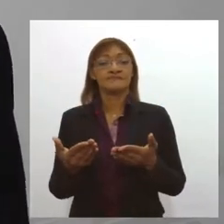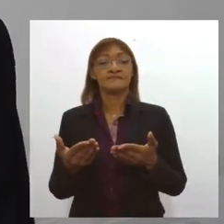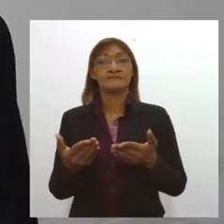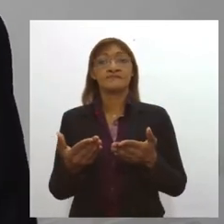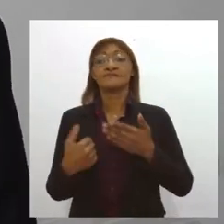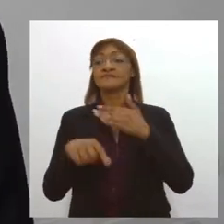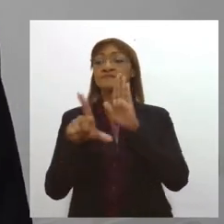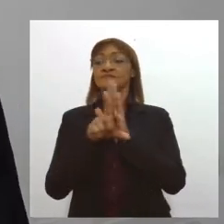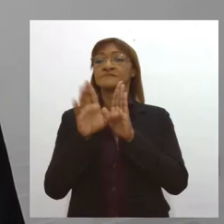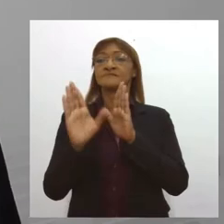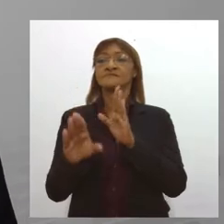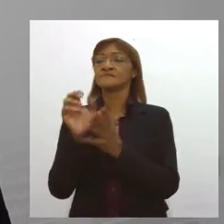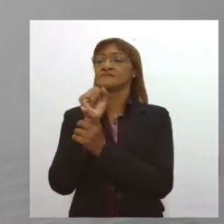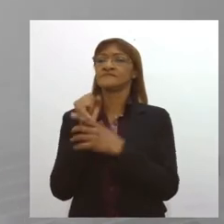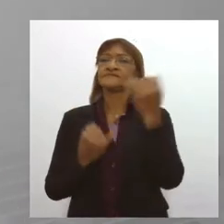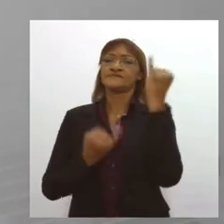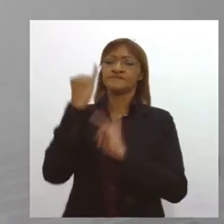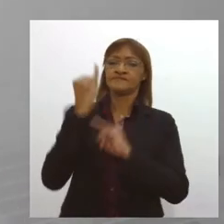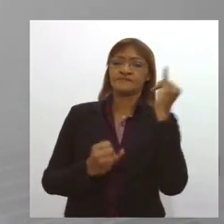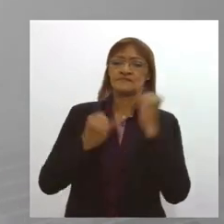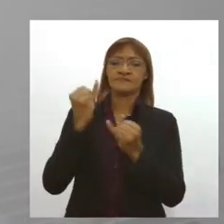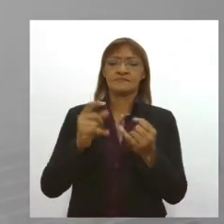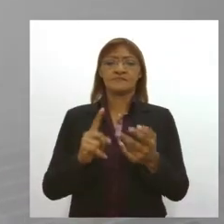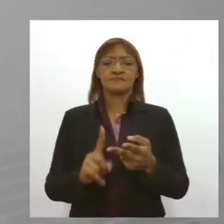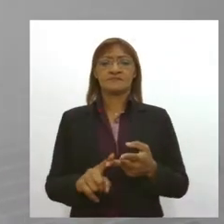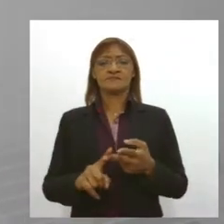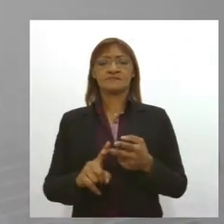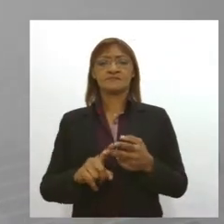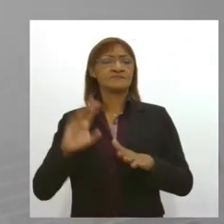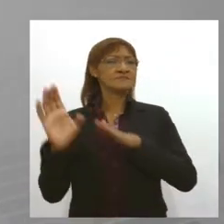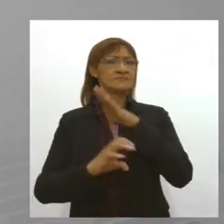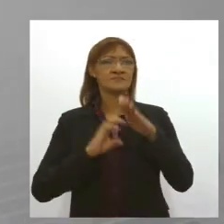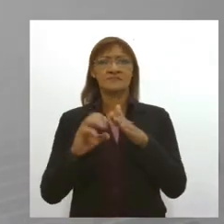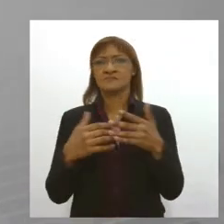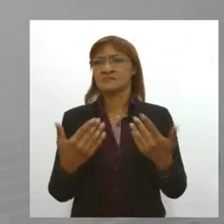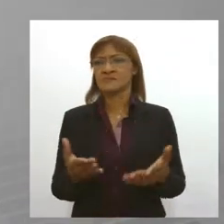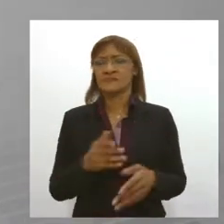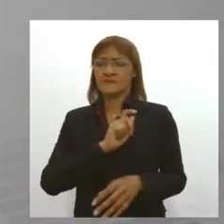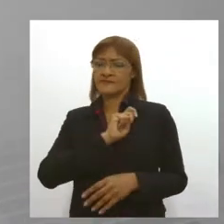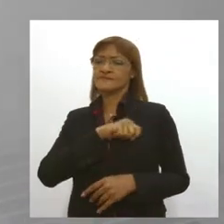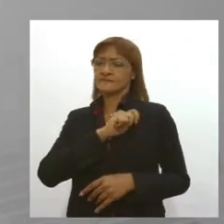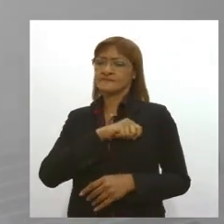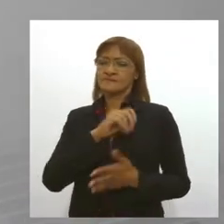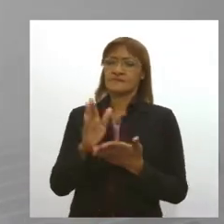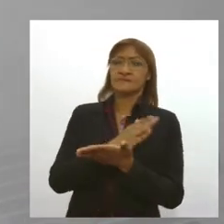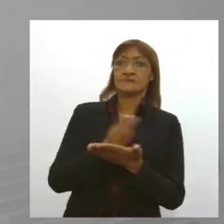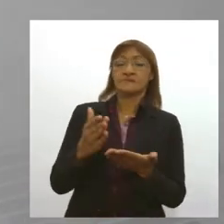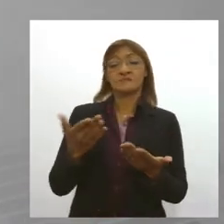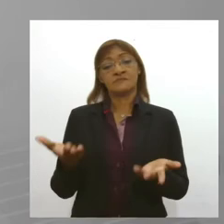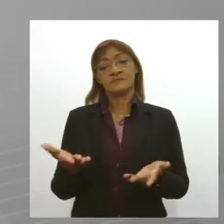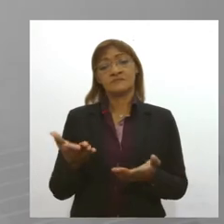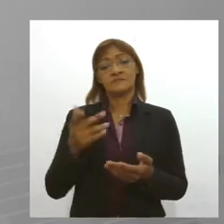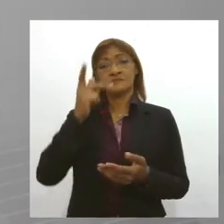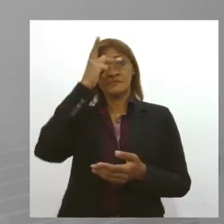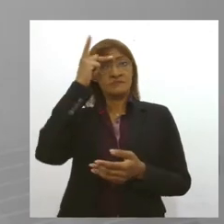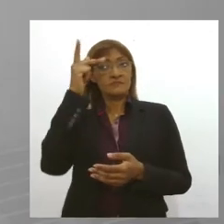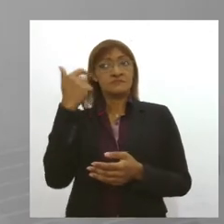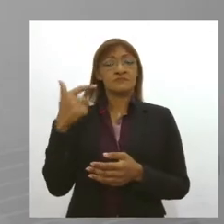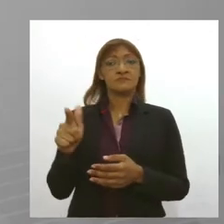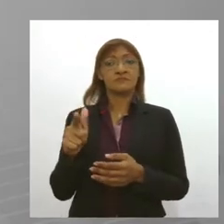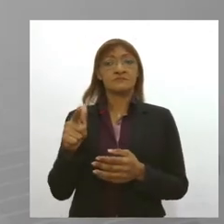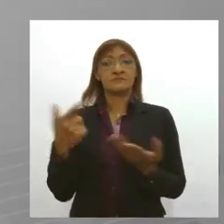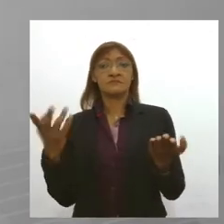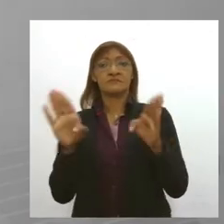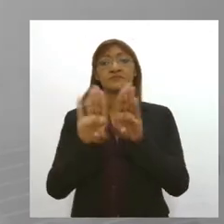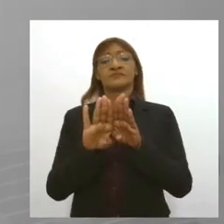que indústrias comerciantes mal intencionados ou pessoas com outra função não venham a fechar as